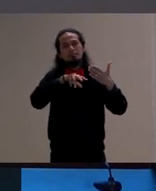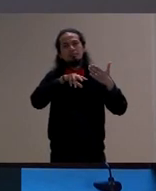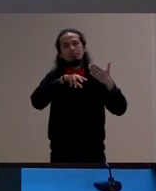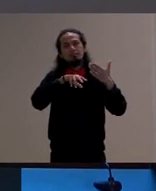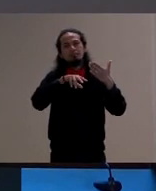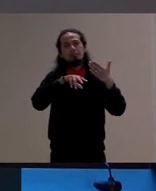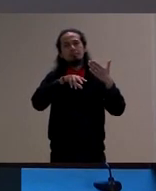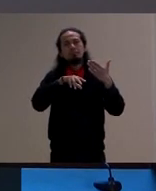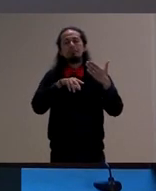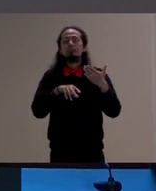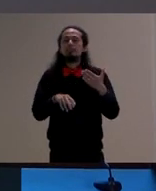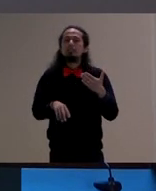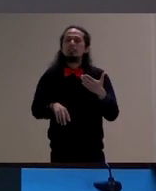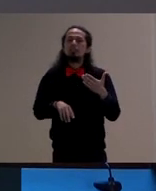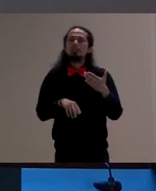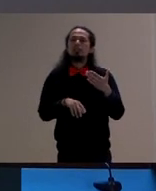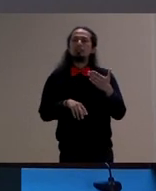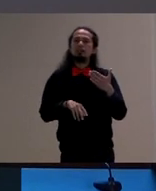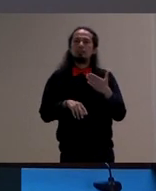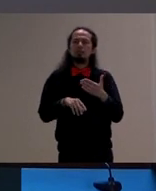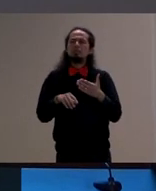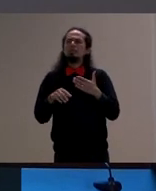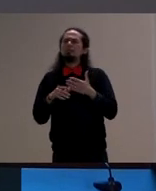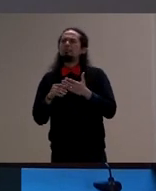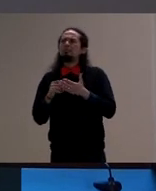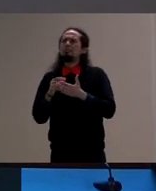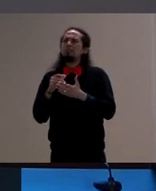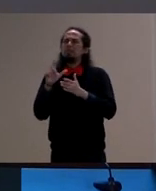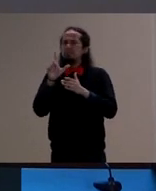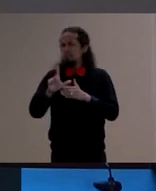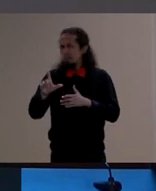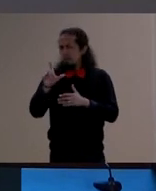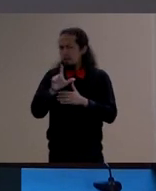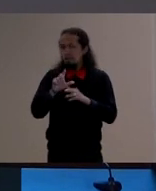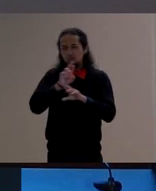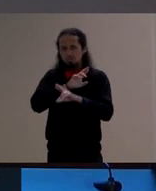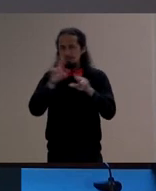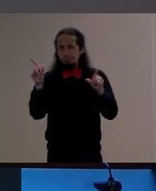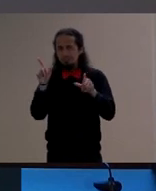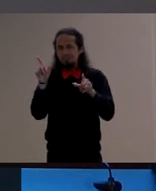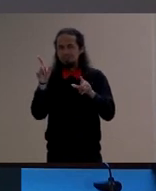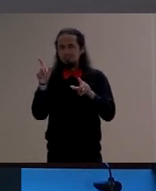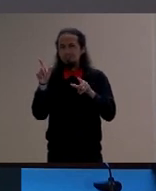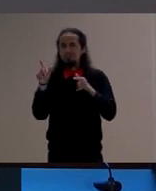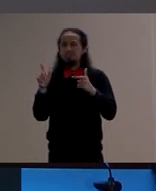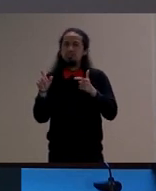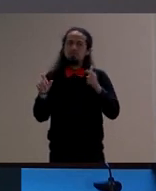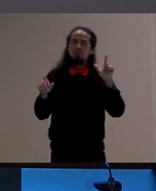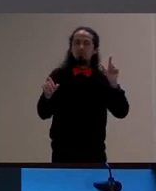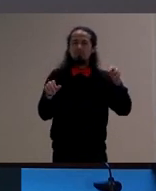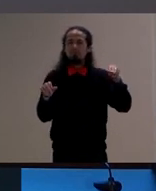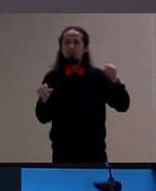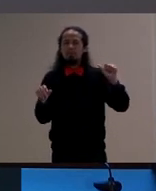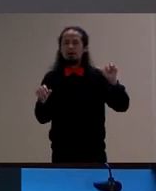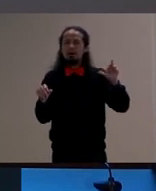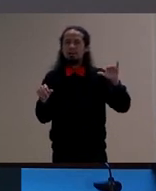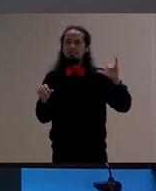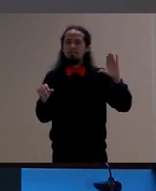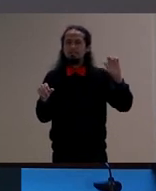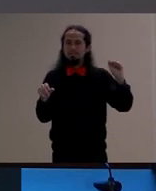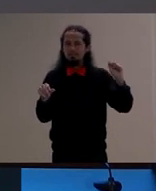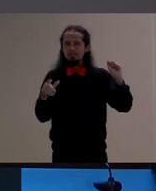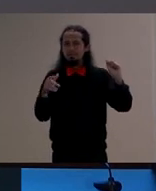colocada bem diferente daquele exemplo que a que a Márcia traz então até para até